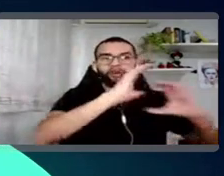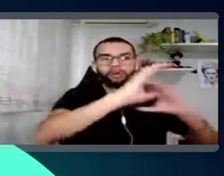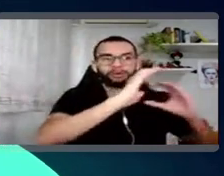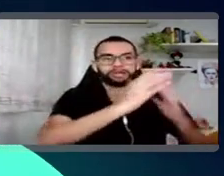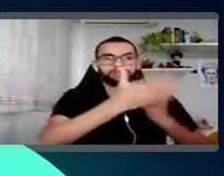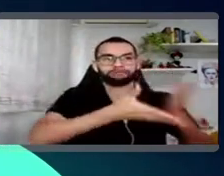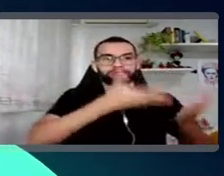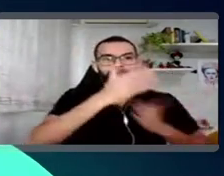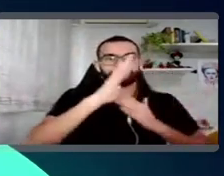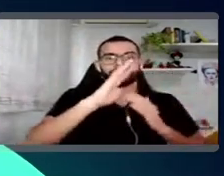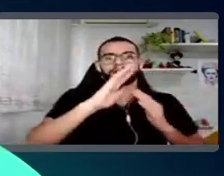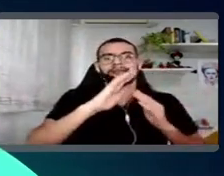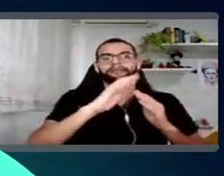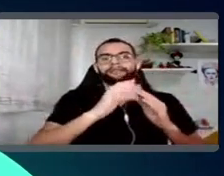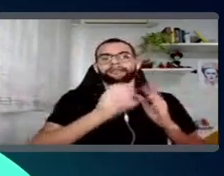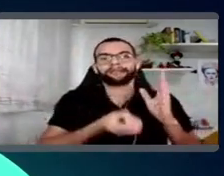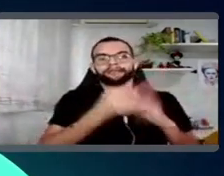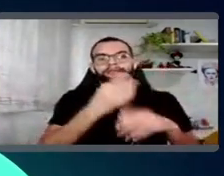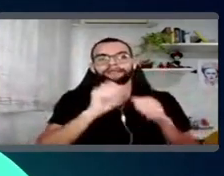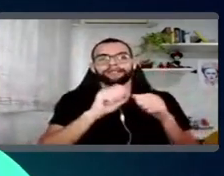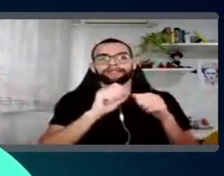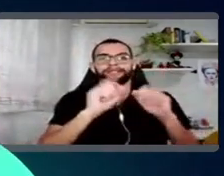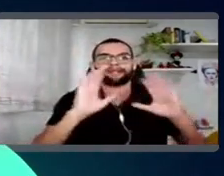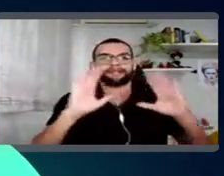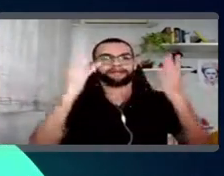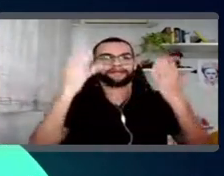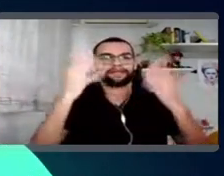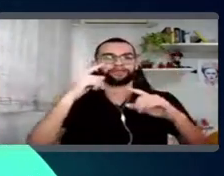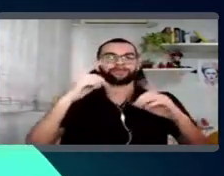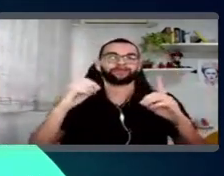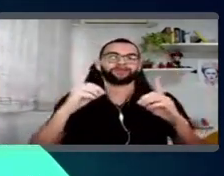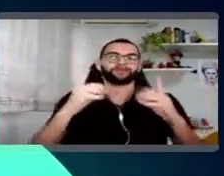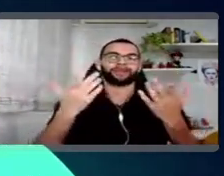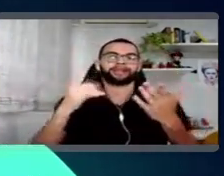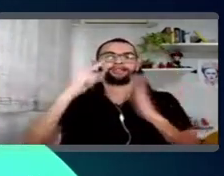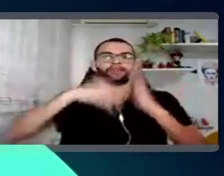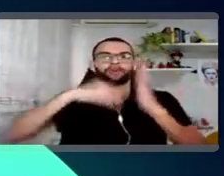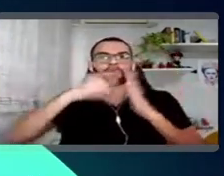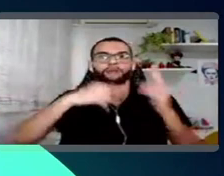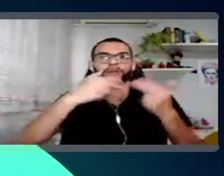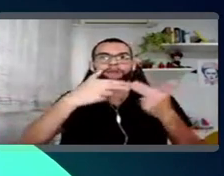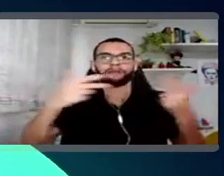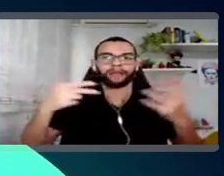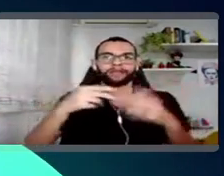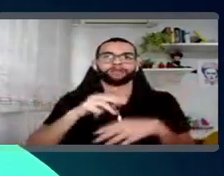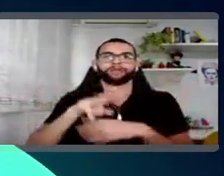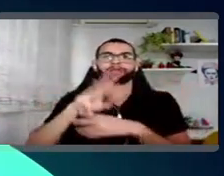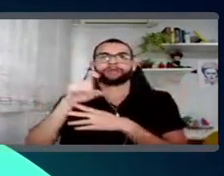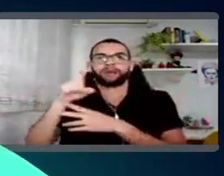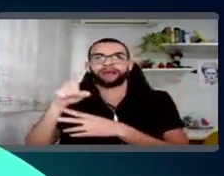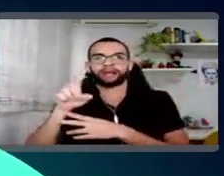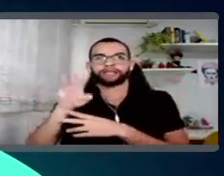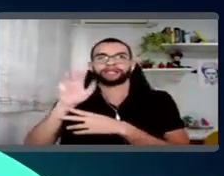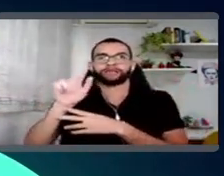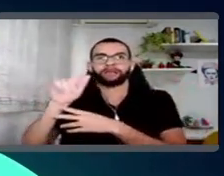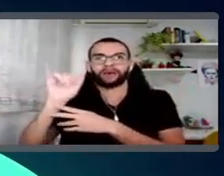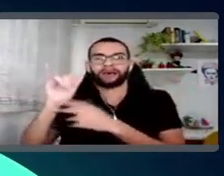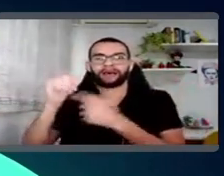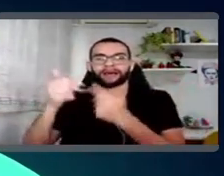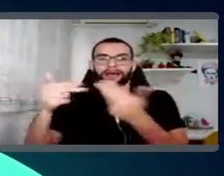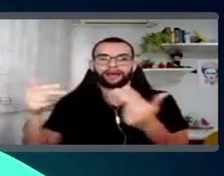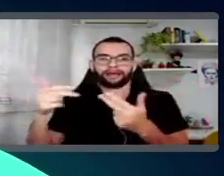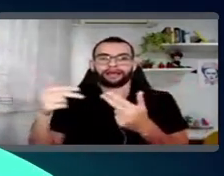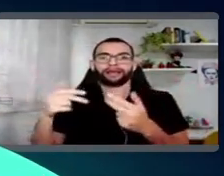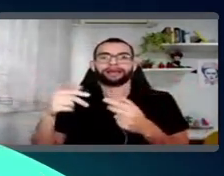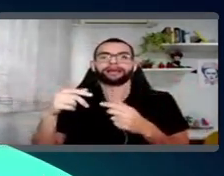comunicação, de realização de eventos, documentação. Vão estar sempre olhando para coisas de UX e UI, sempre pensando aí na melhor